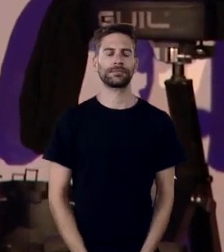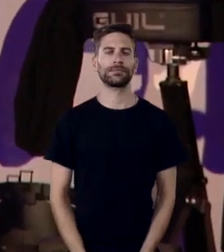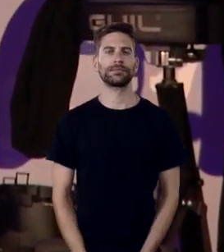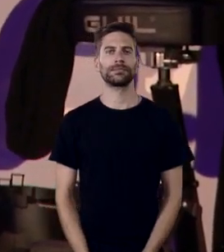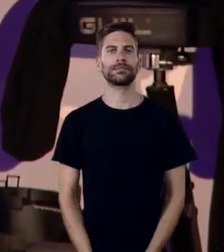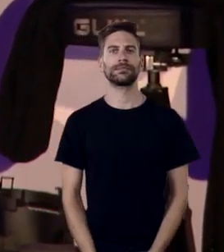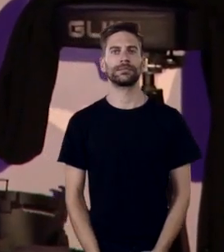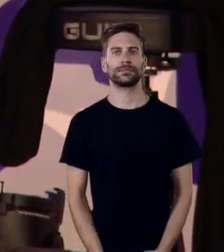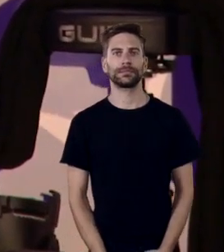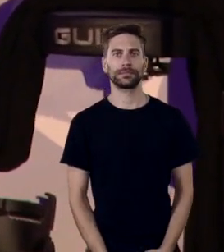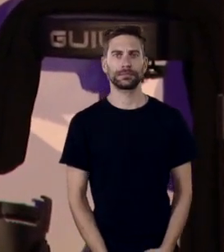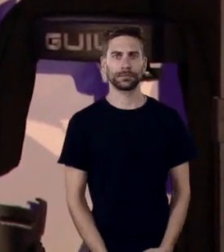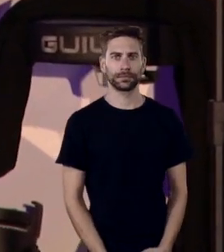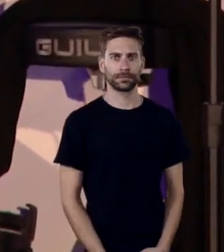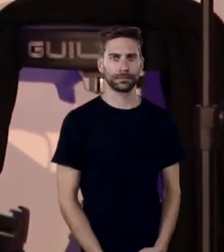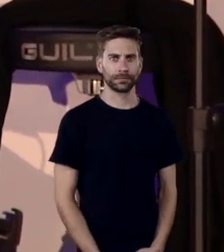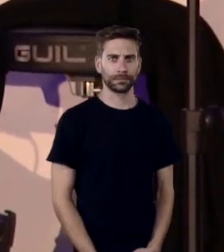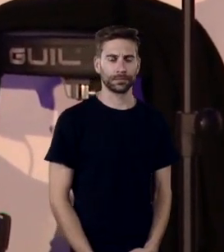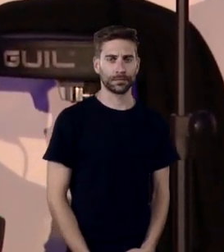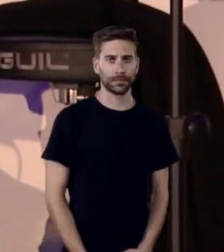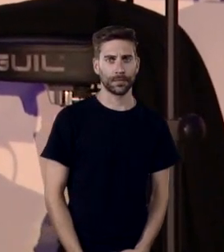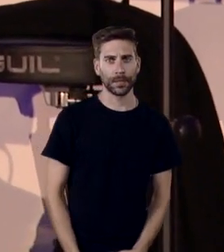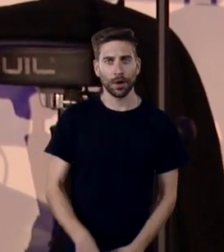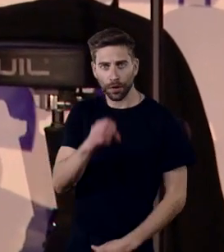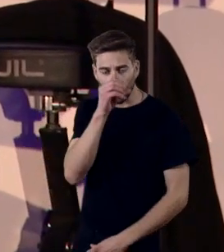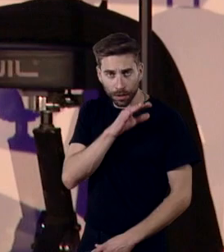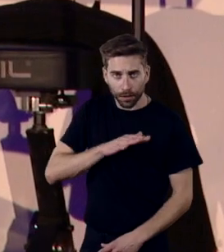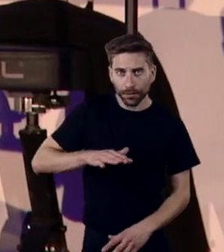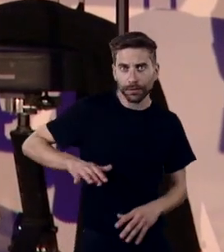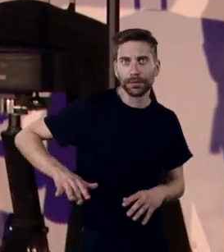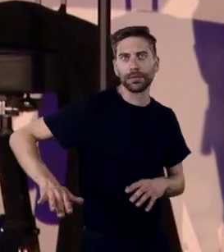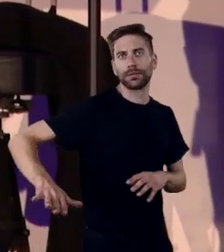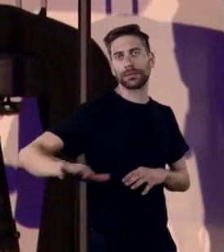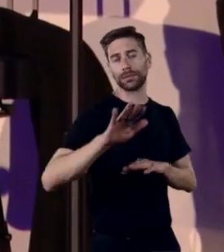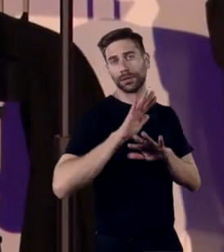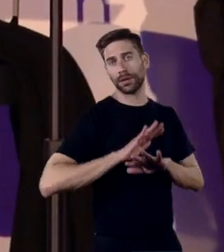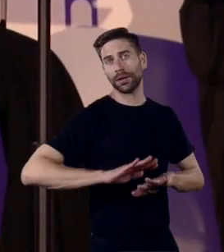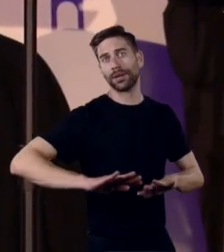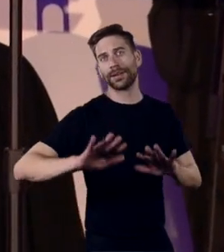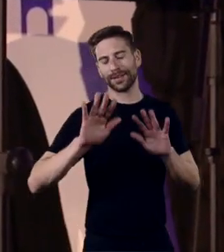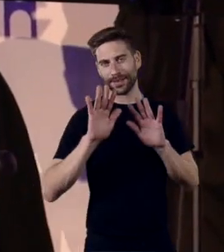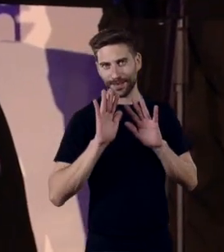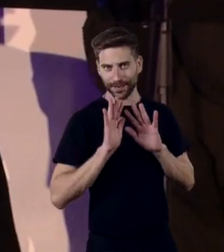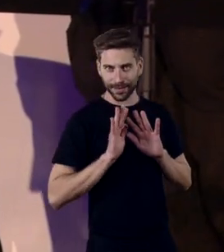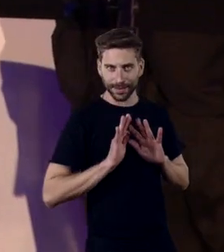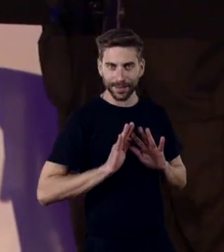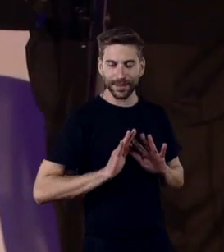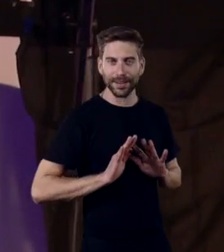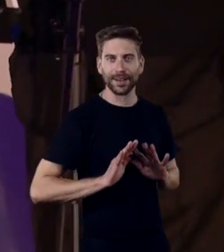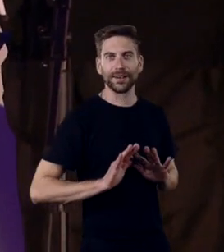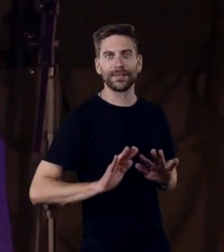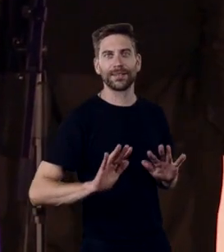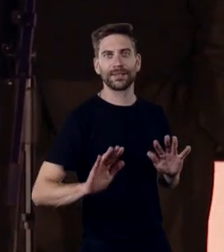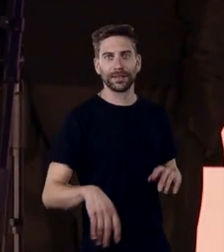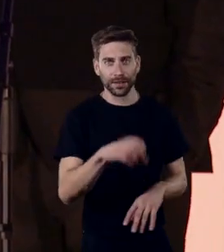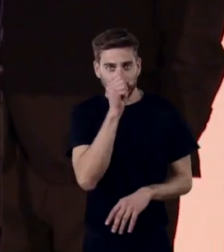A calma flor que pinta Que o teu prato não ficou A